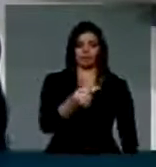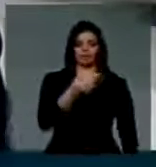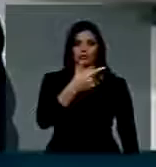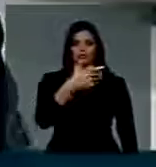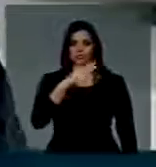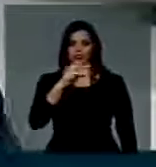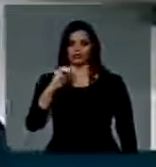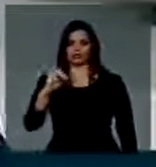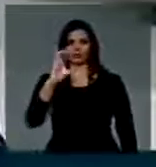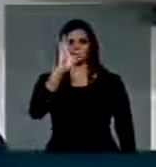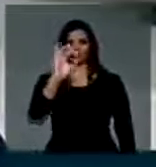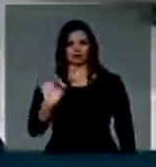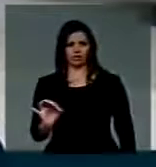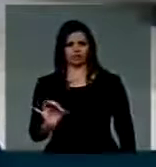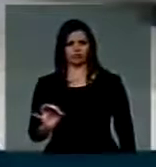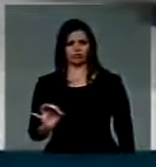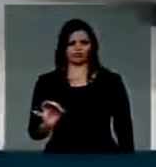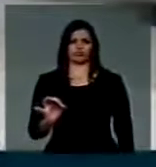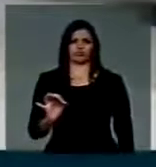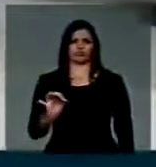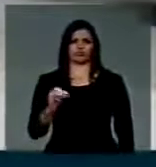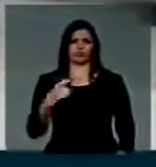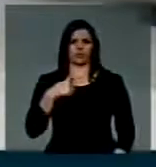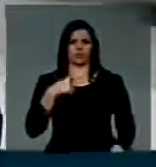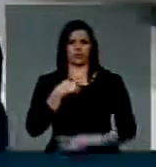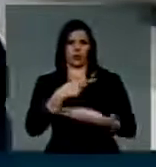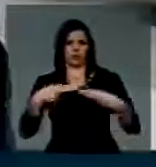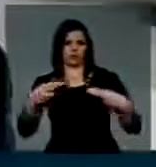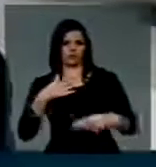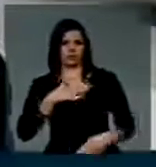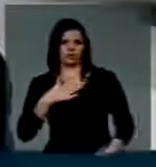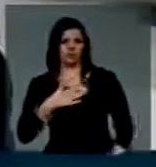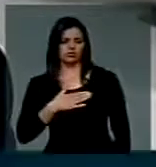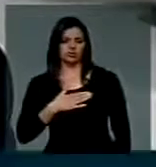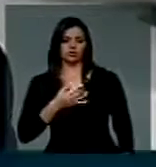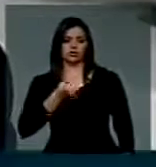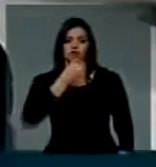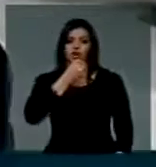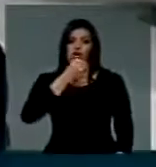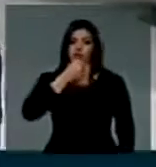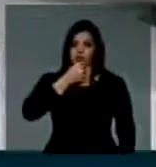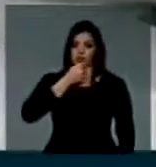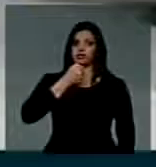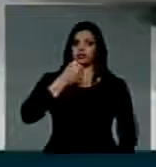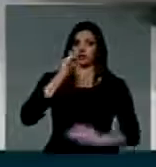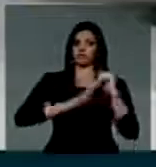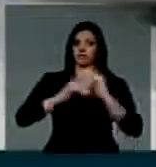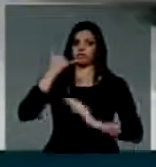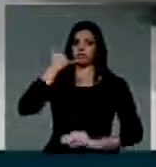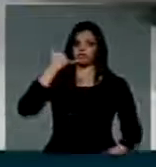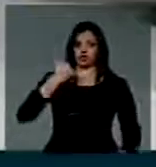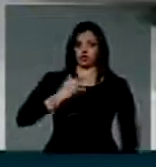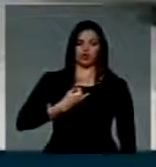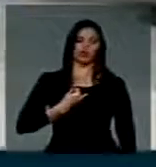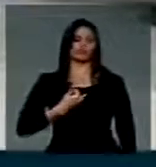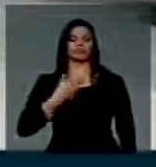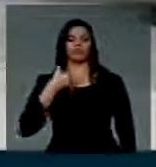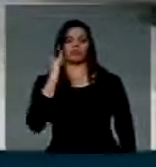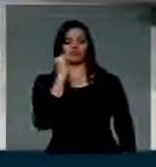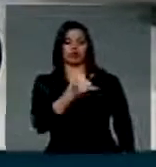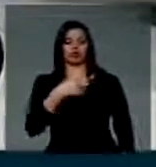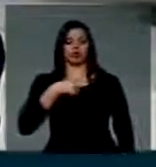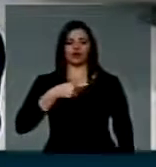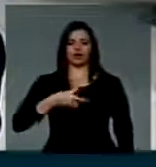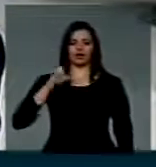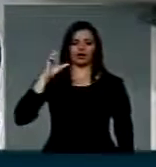Quem não sabe, e a jornalista que me ligou, eu disse que eu era, antes de chegar a essa